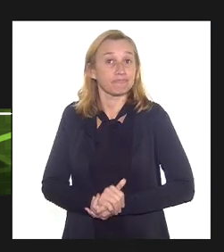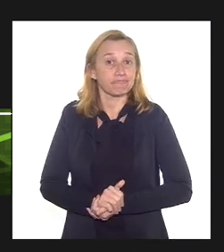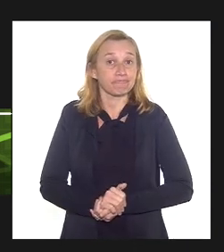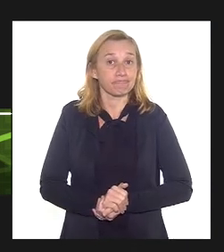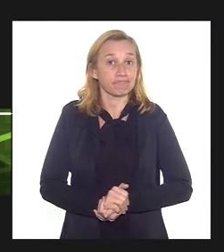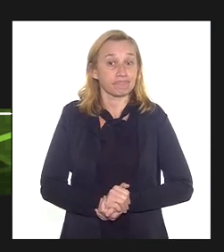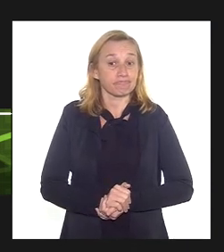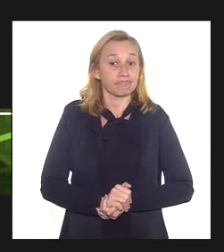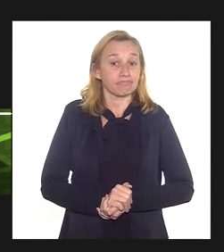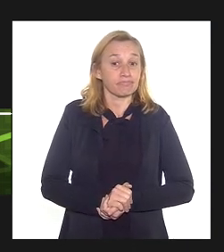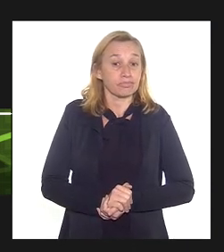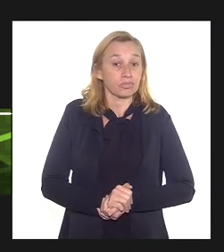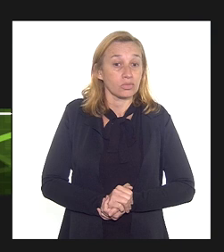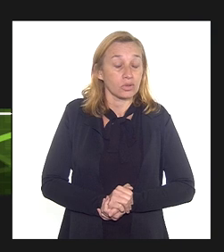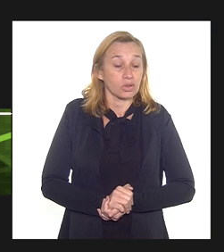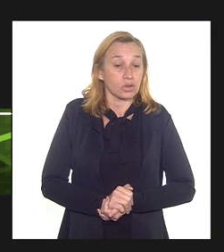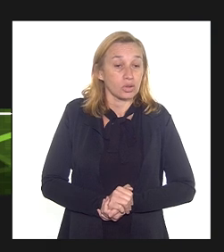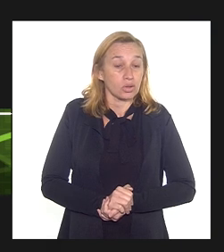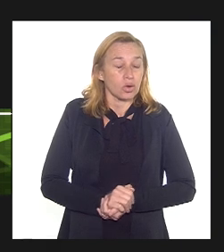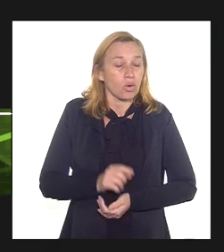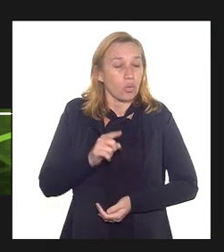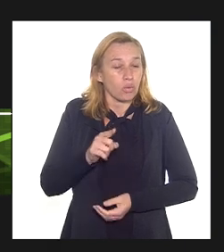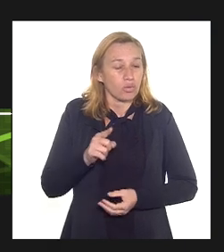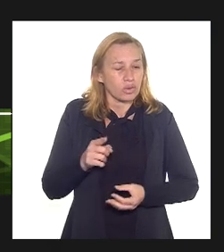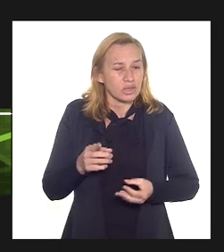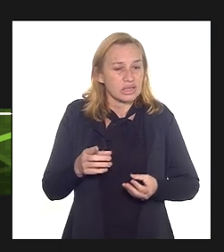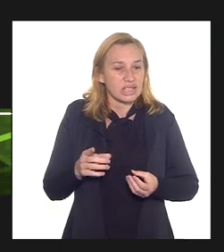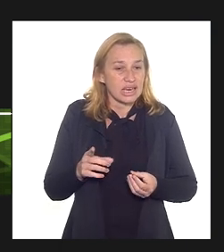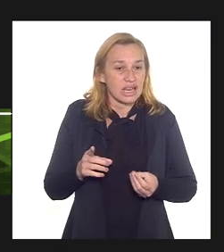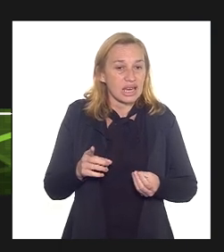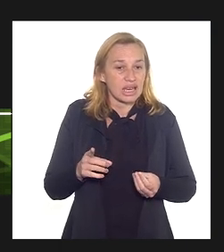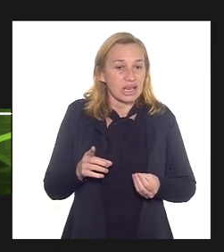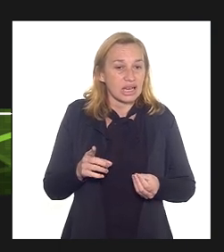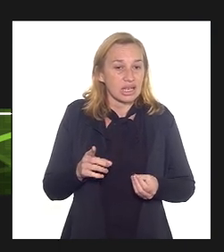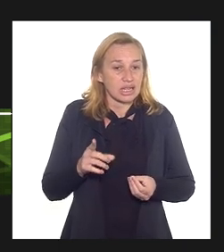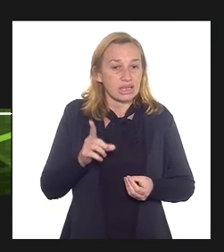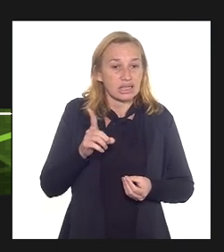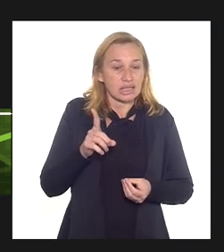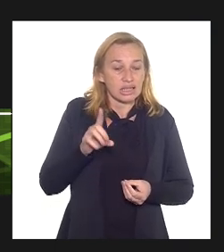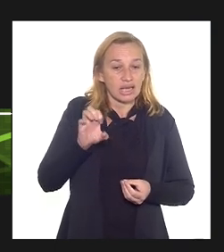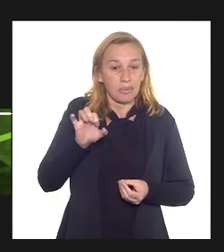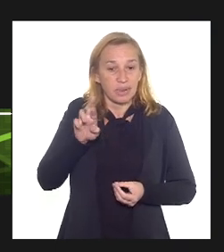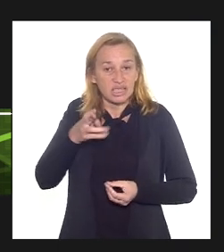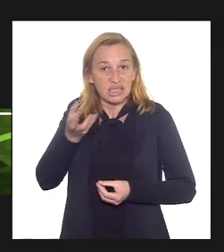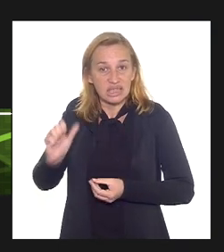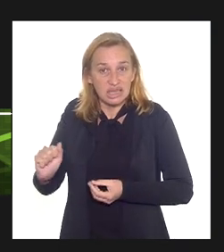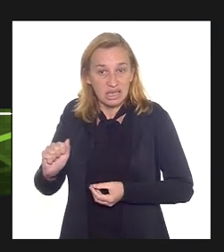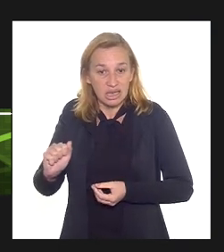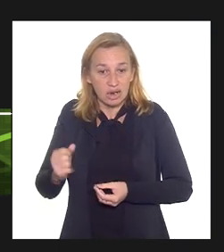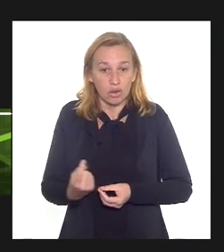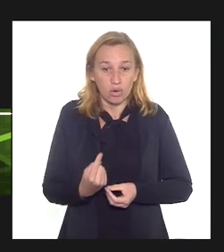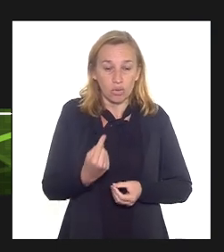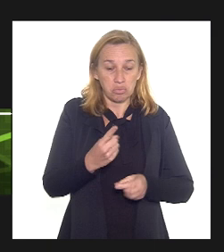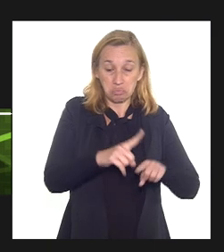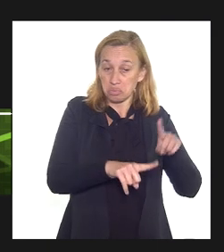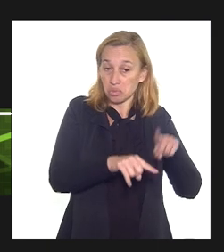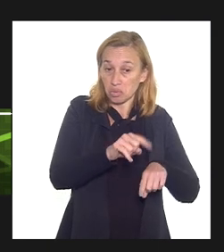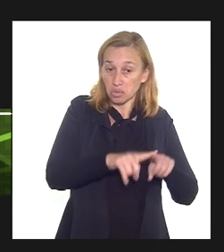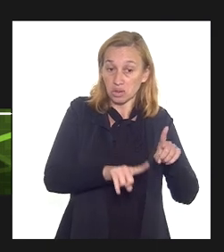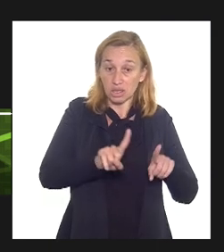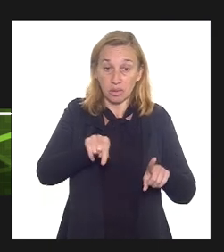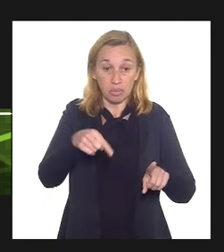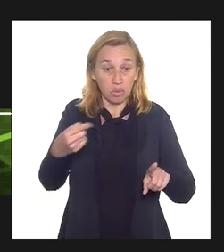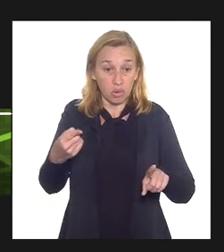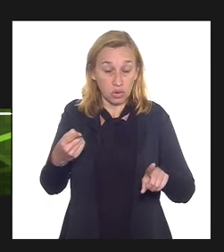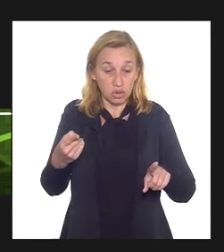então porque quando você deprecia um bem depois da vida útil ele tem um valor